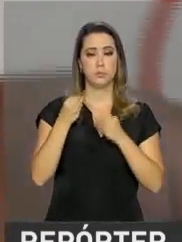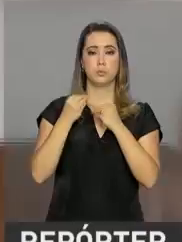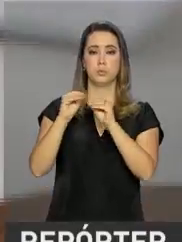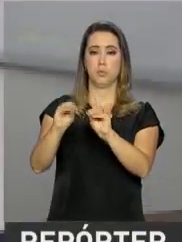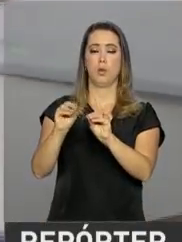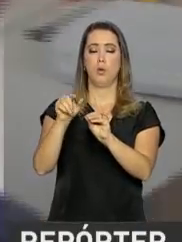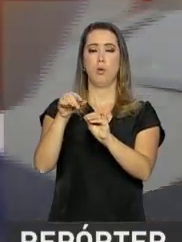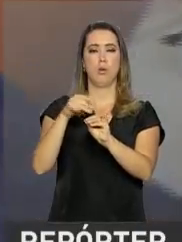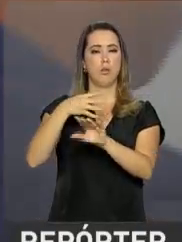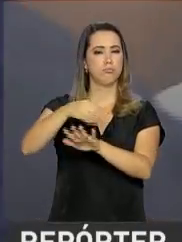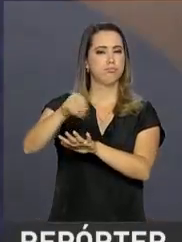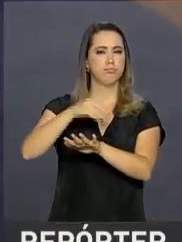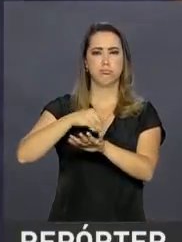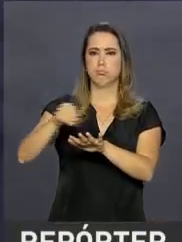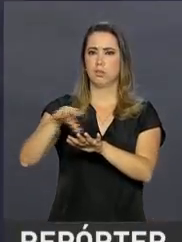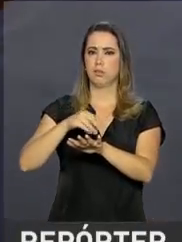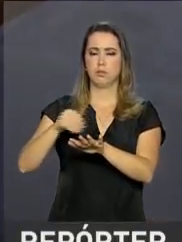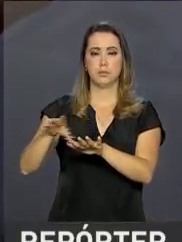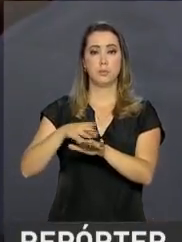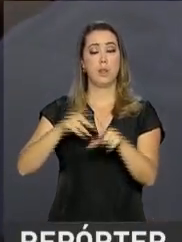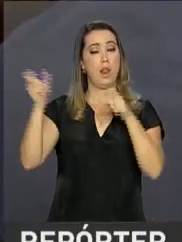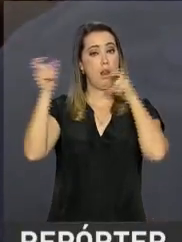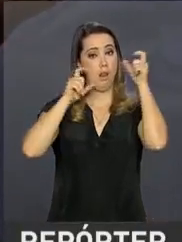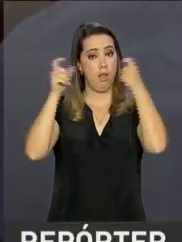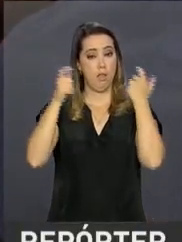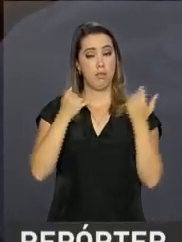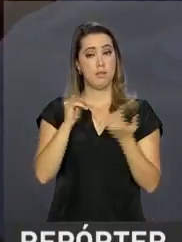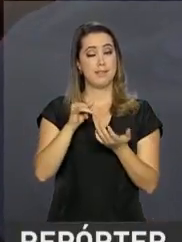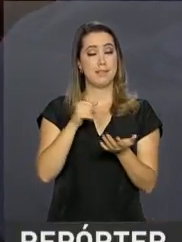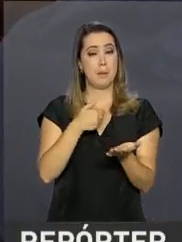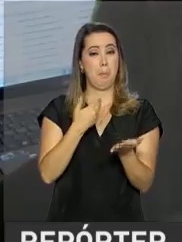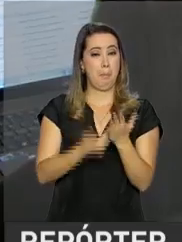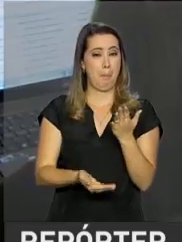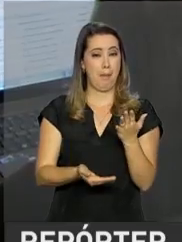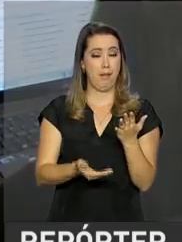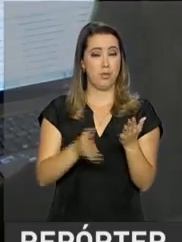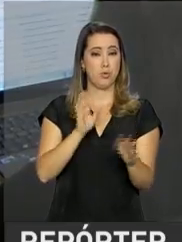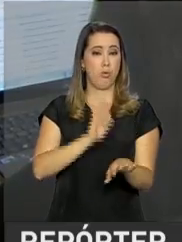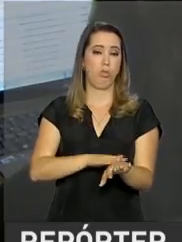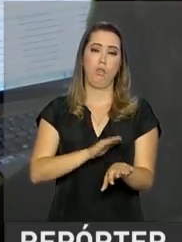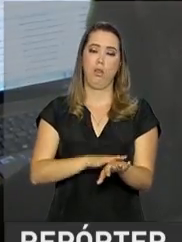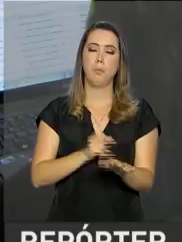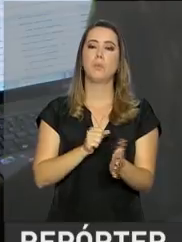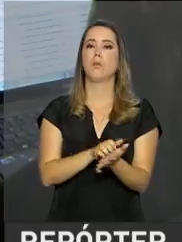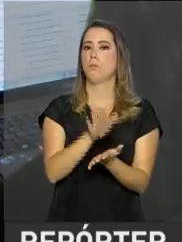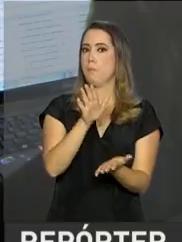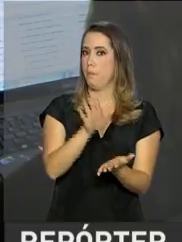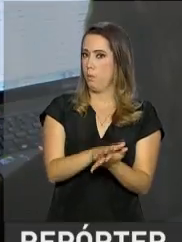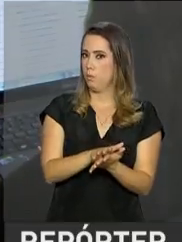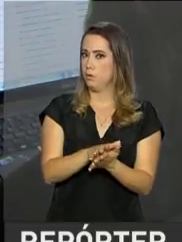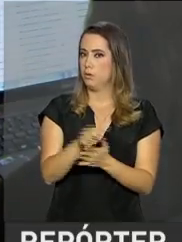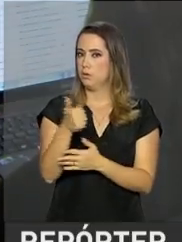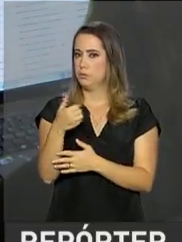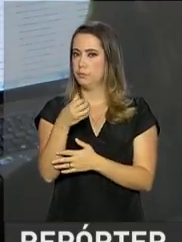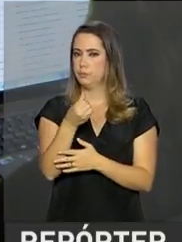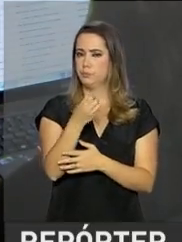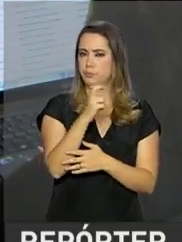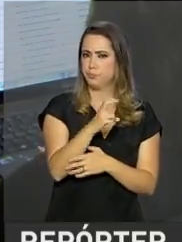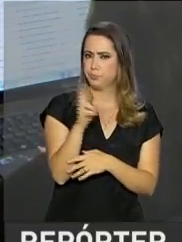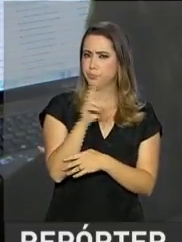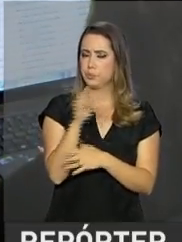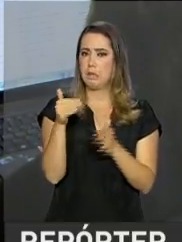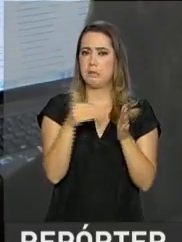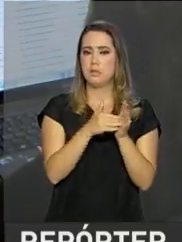informações. A Receita Federal alerta que quem perder essa data está sujeito à multa, que vai de R 165